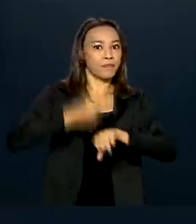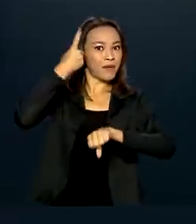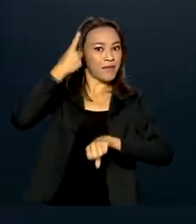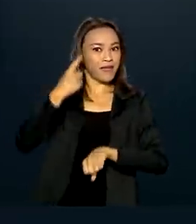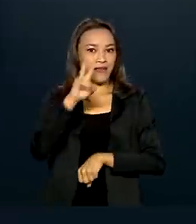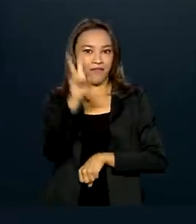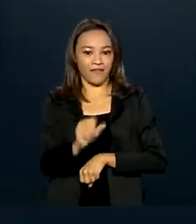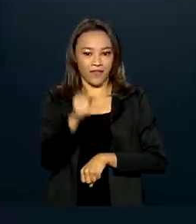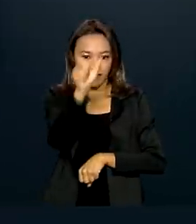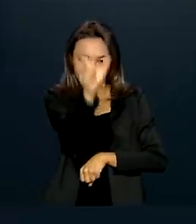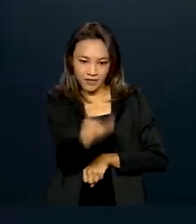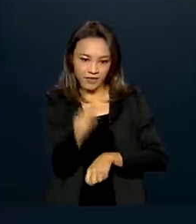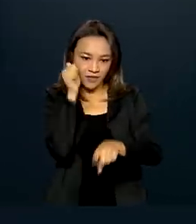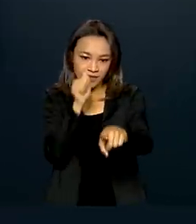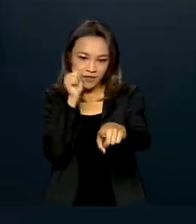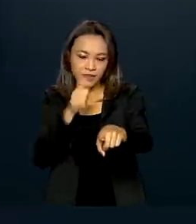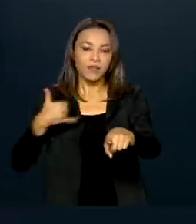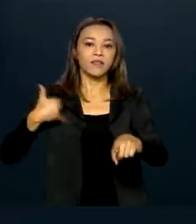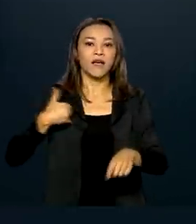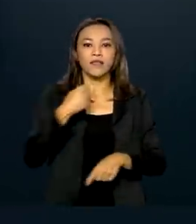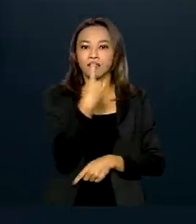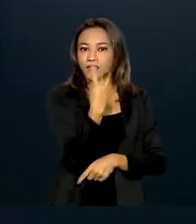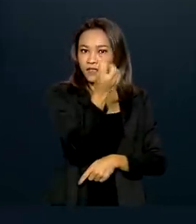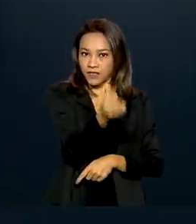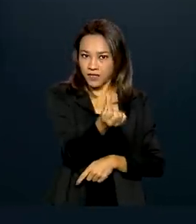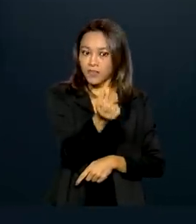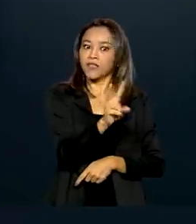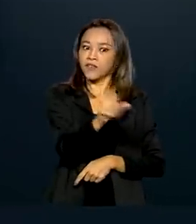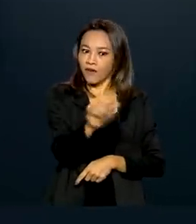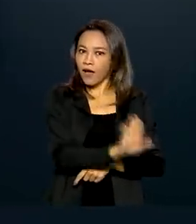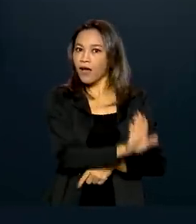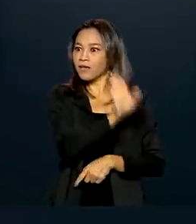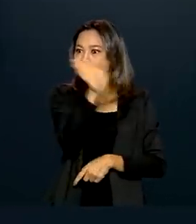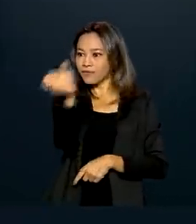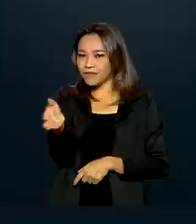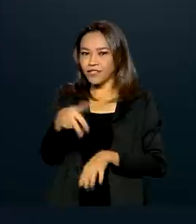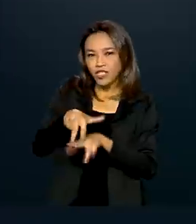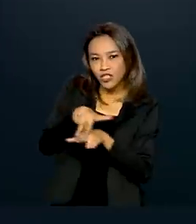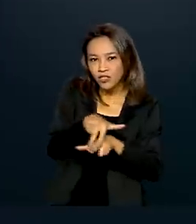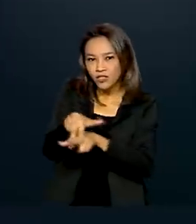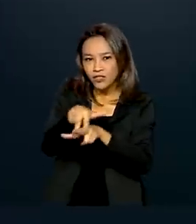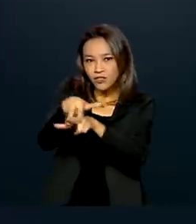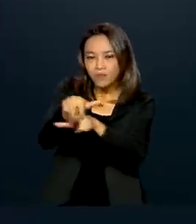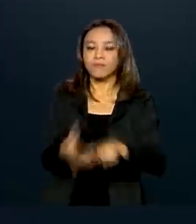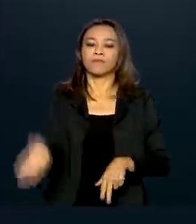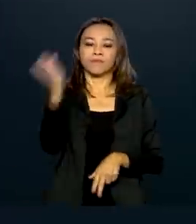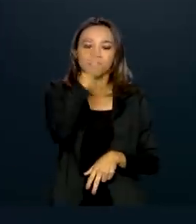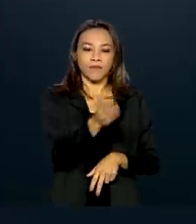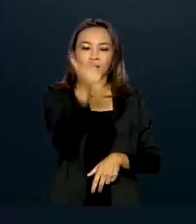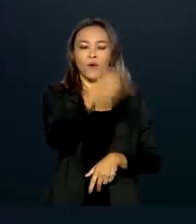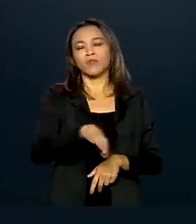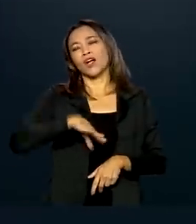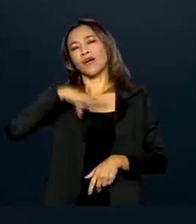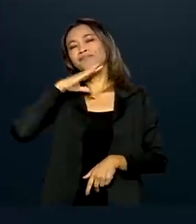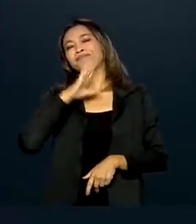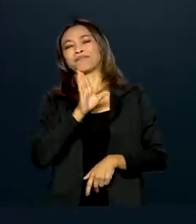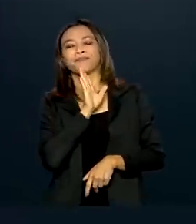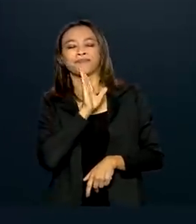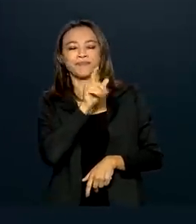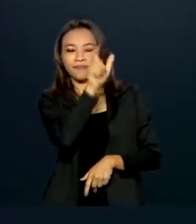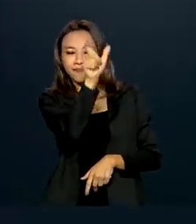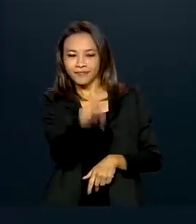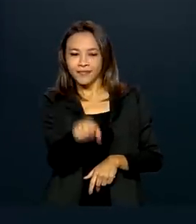catarinense Isadora Pacheco, de 16 anos, que vai competir no skate, também da veterana Jaqueline Mourão,